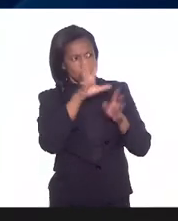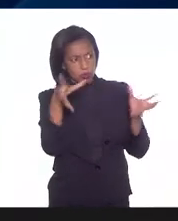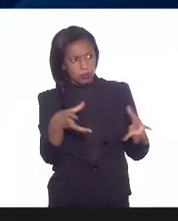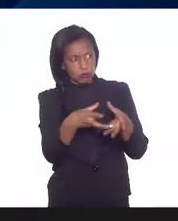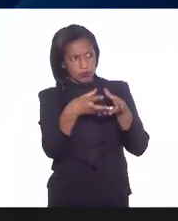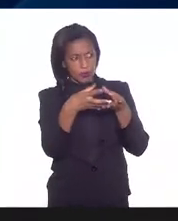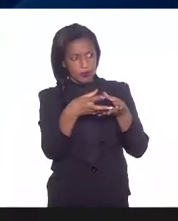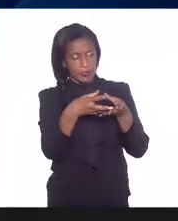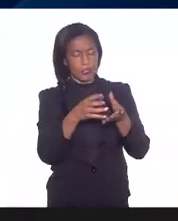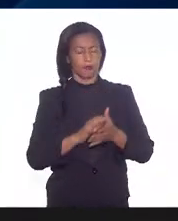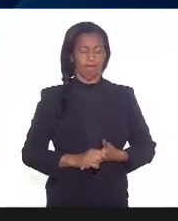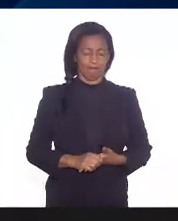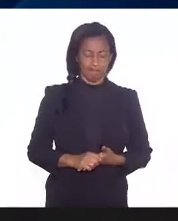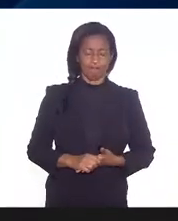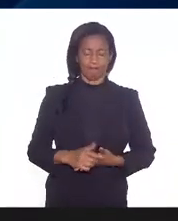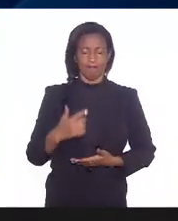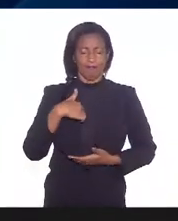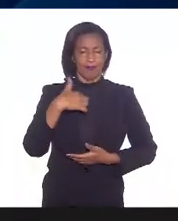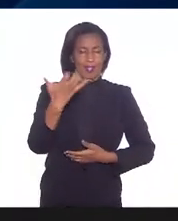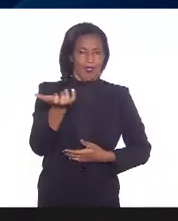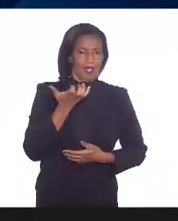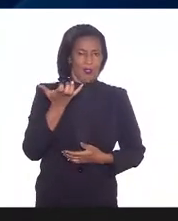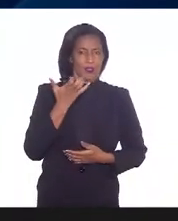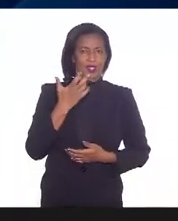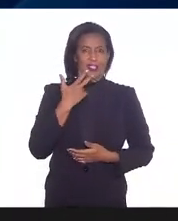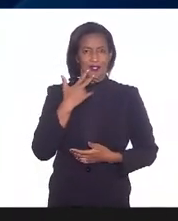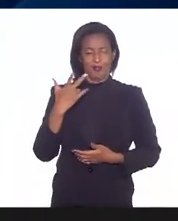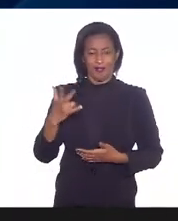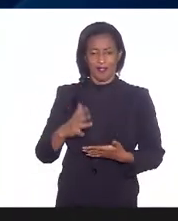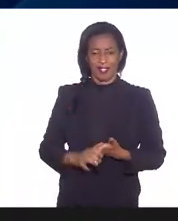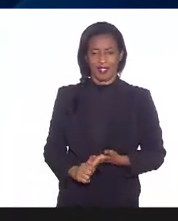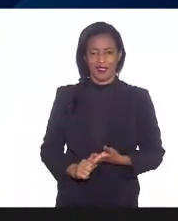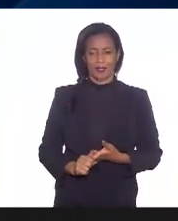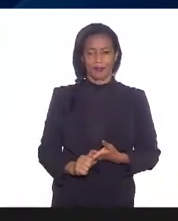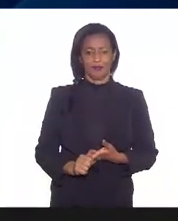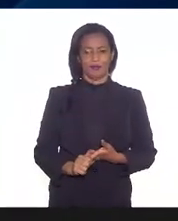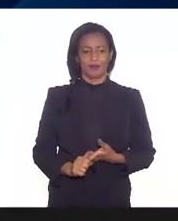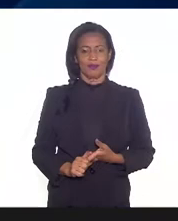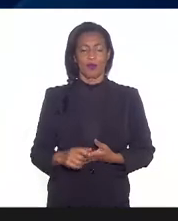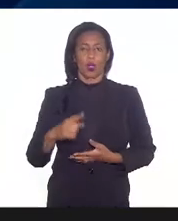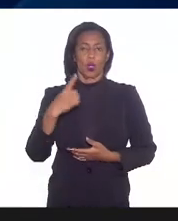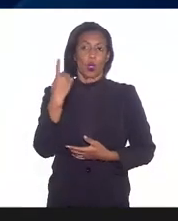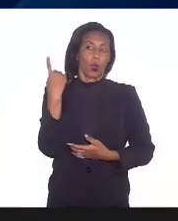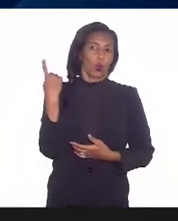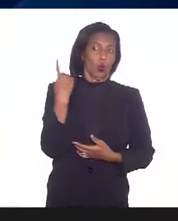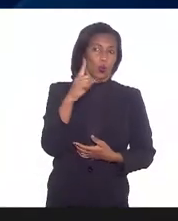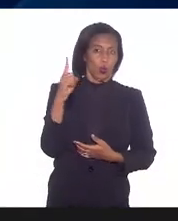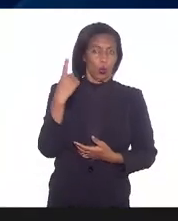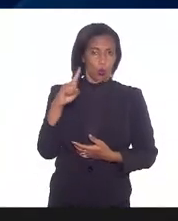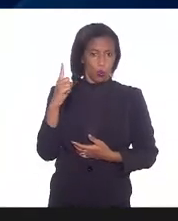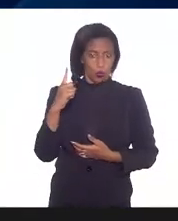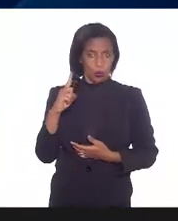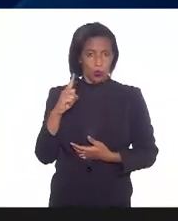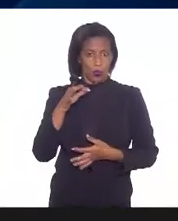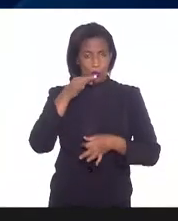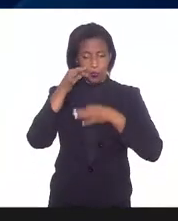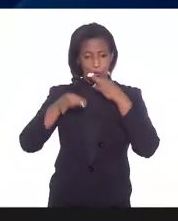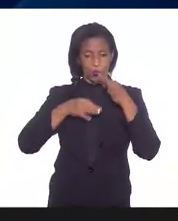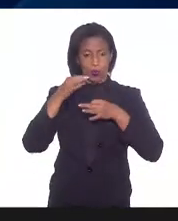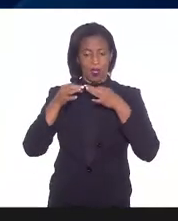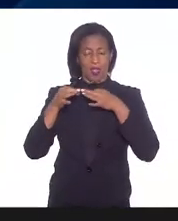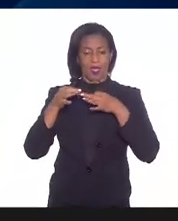uma intervenção. Uma questão que fica em voga de causa da confusão é a